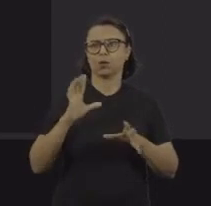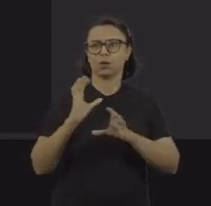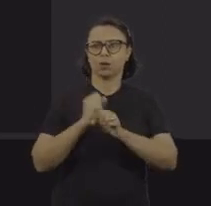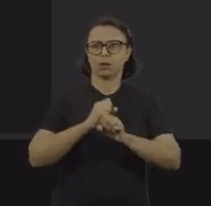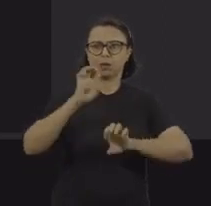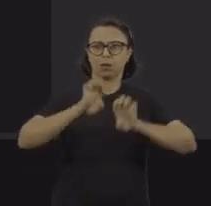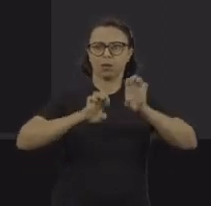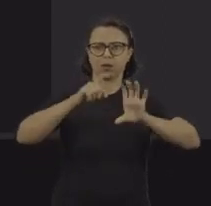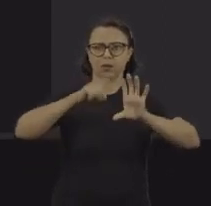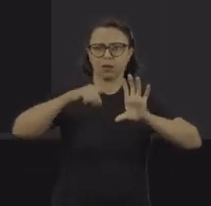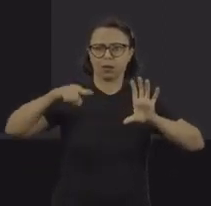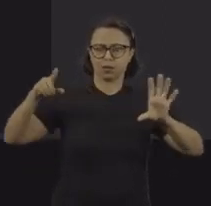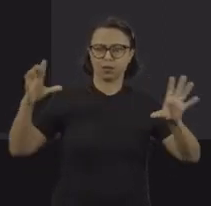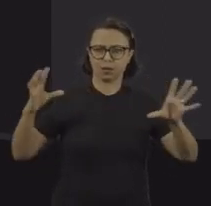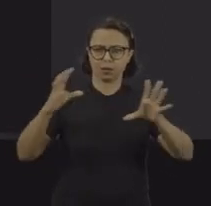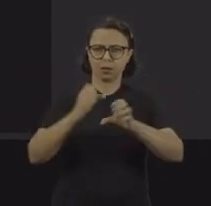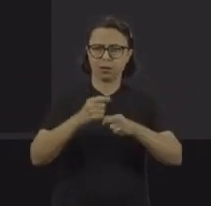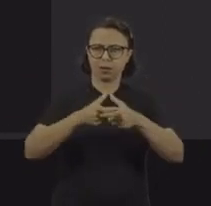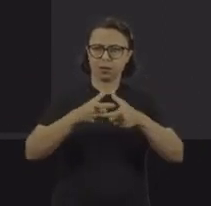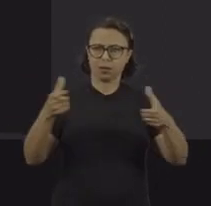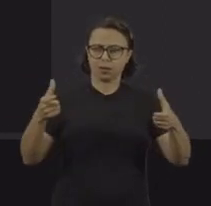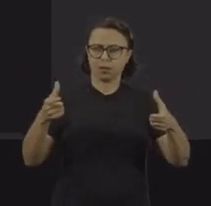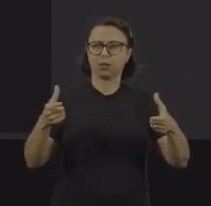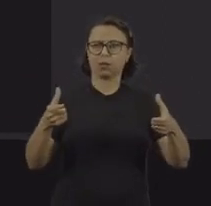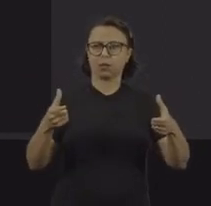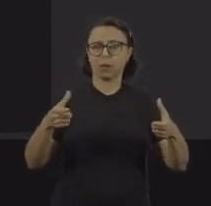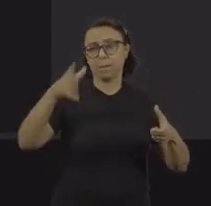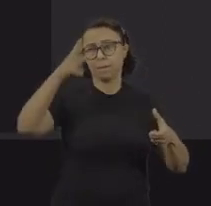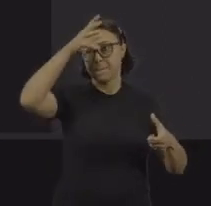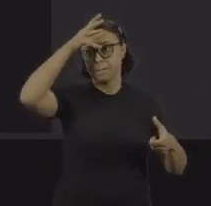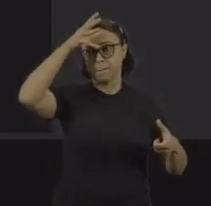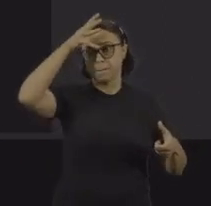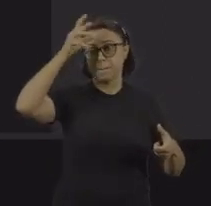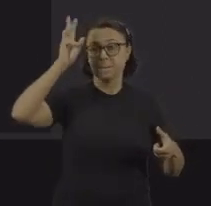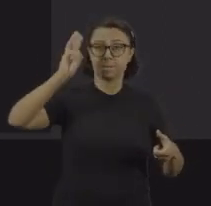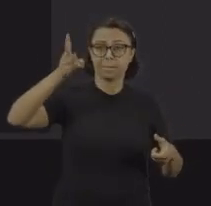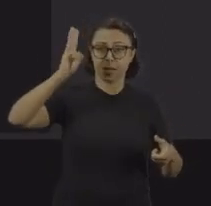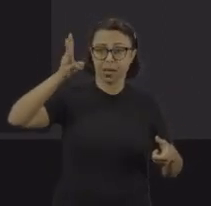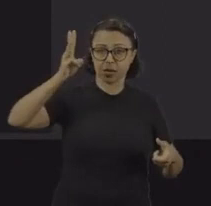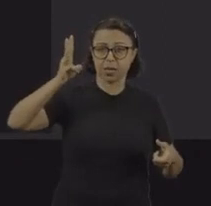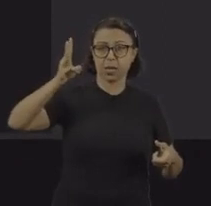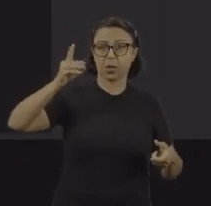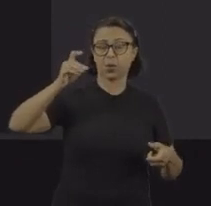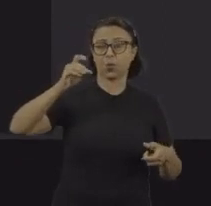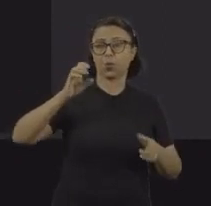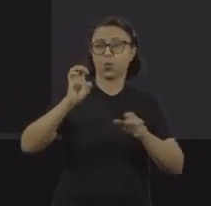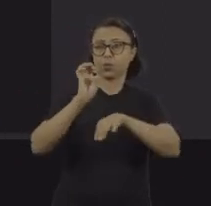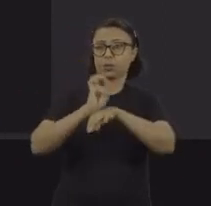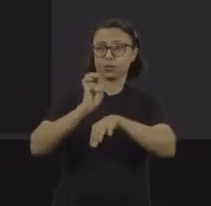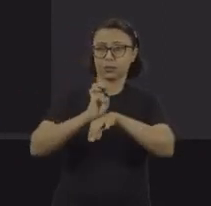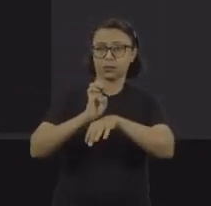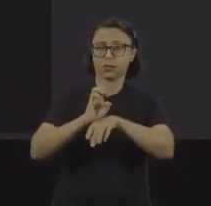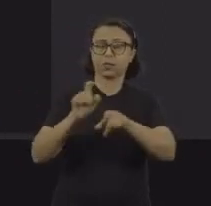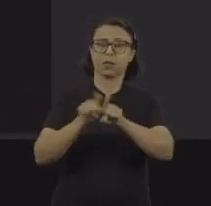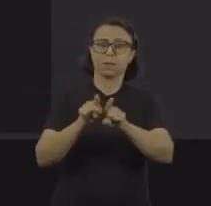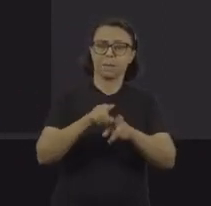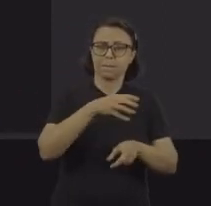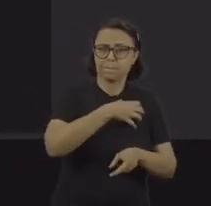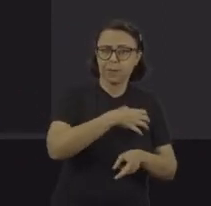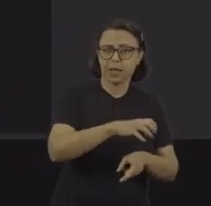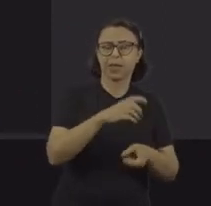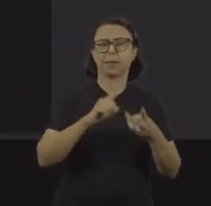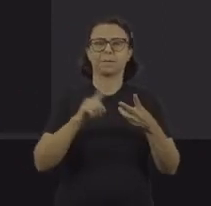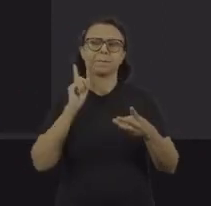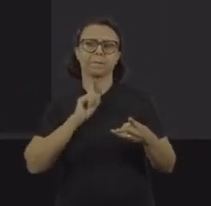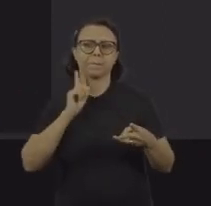autodeclaração, a maioria vem do estado do Maranhão, quase um quarto dos trabalhadores vem desse estado, seguidos da Bahia, Minas